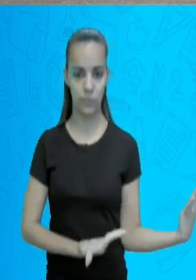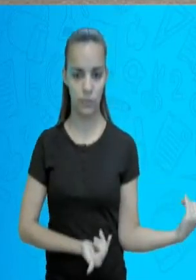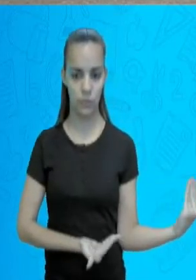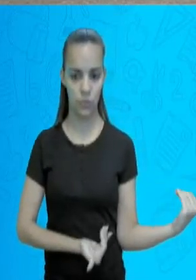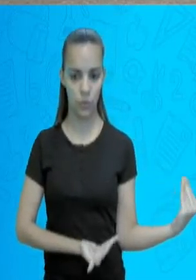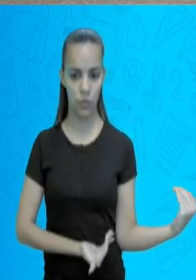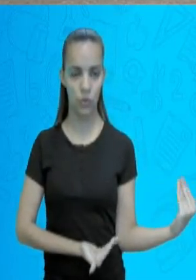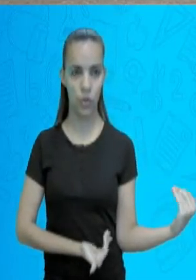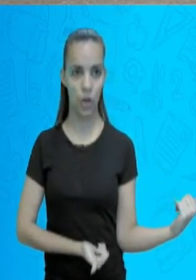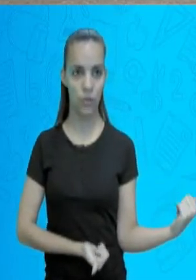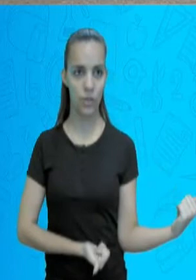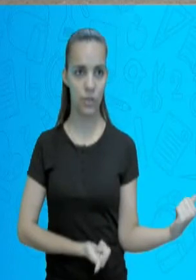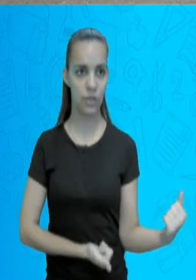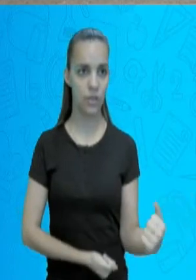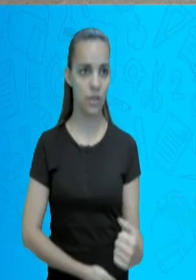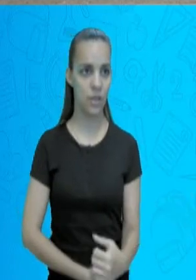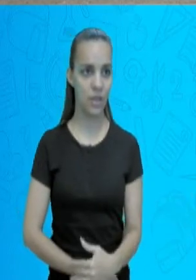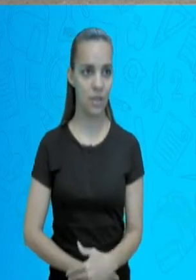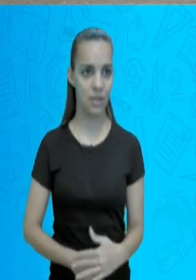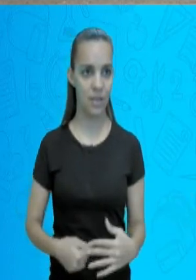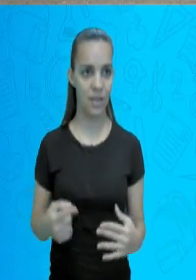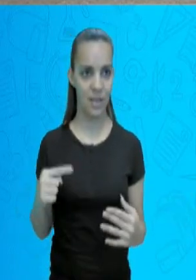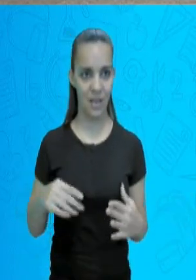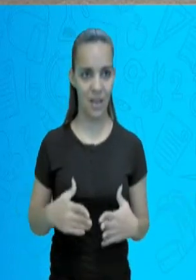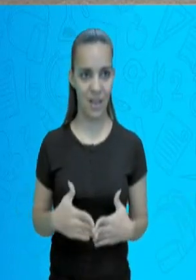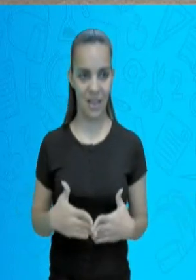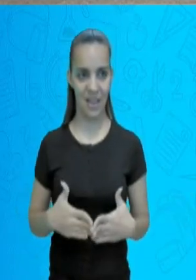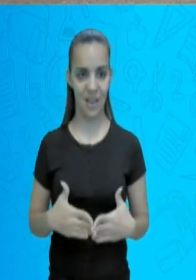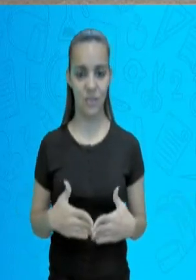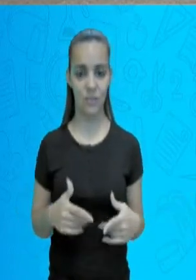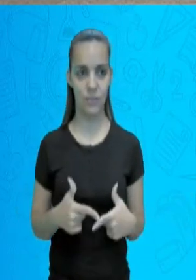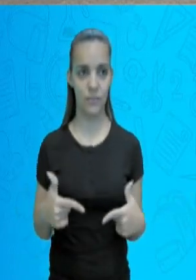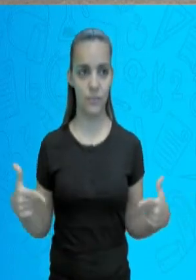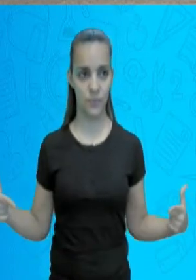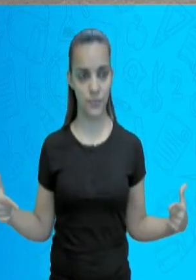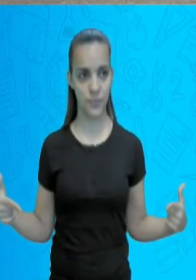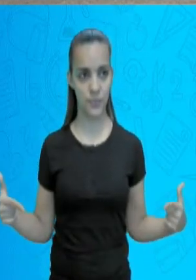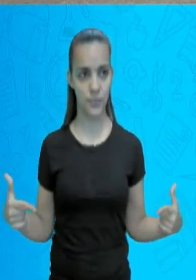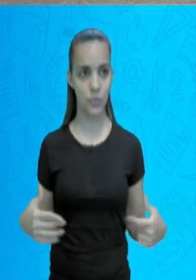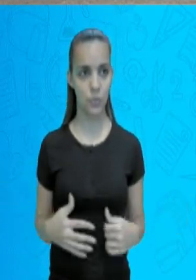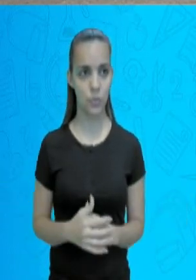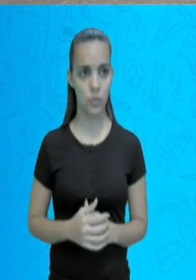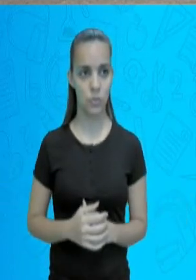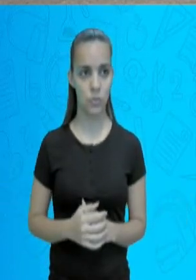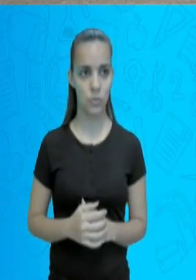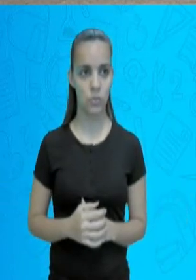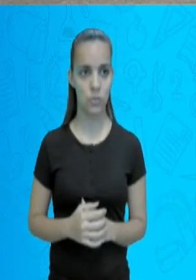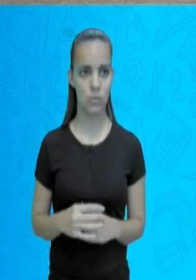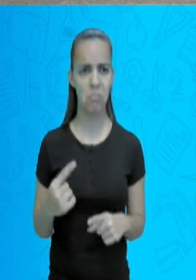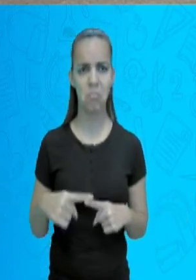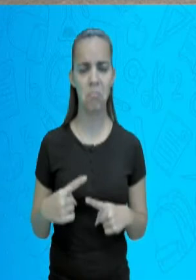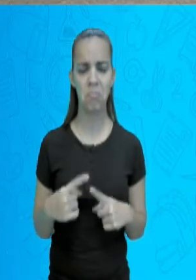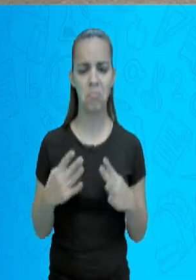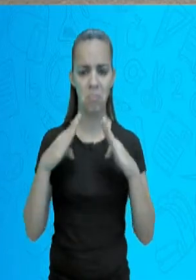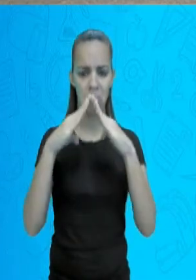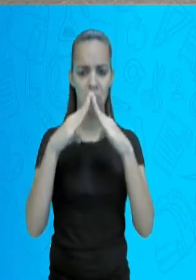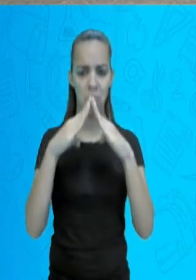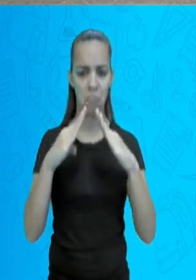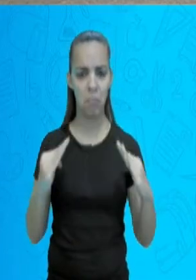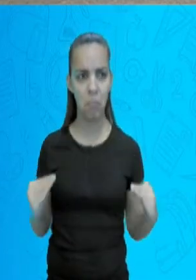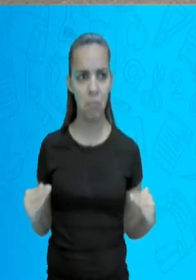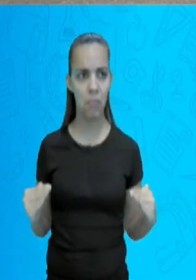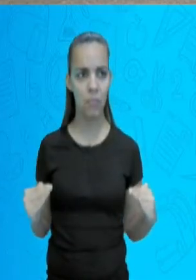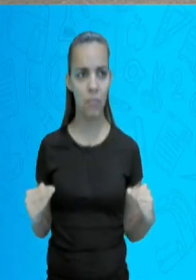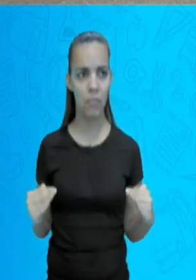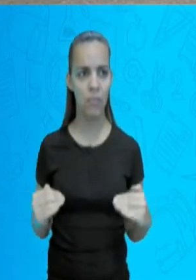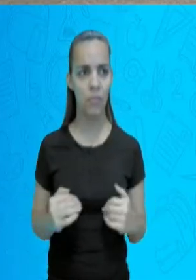Olha, a base é larga e bem estreita. Por quê? Nasce